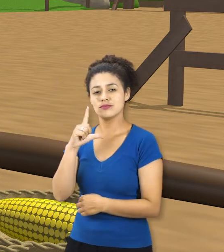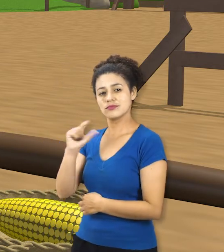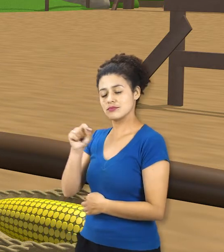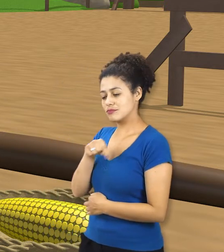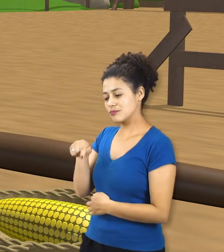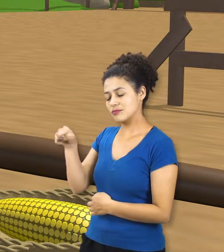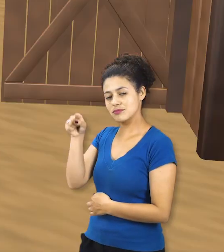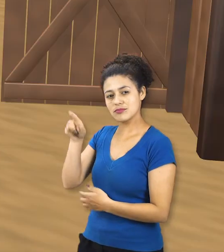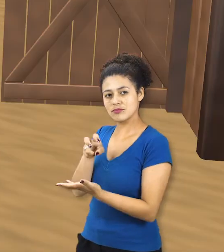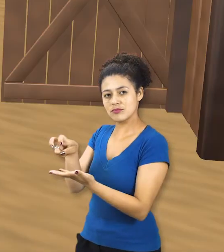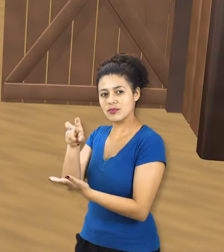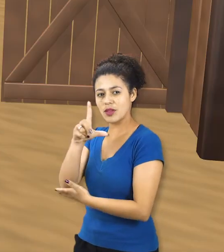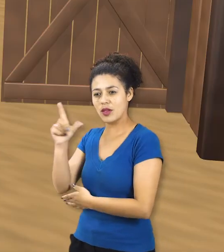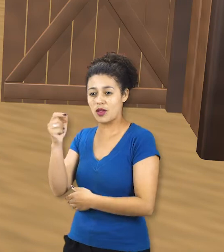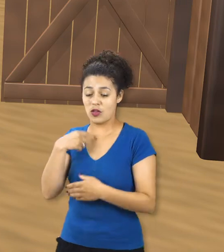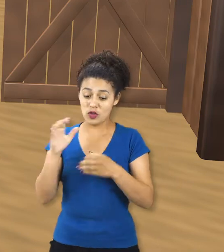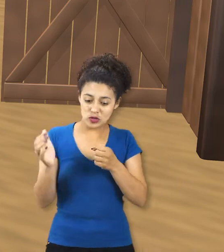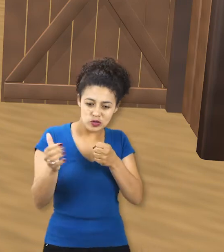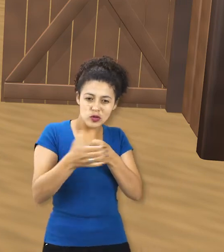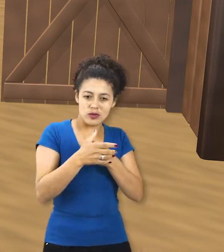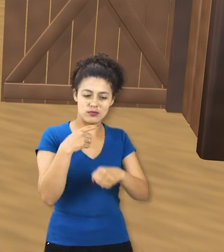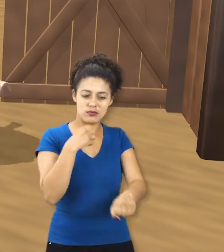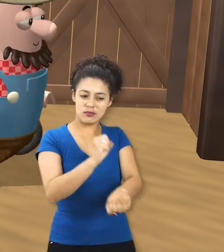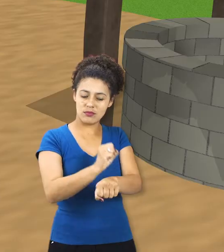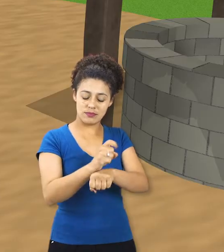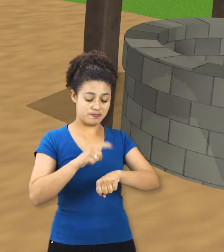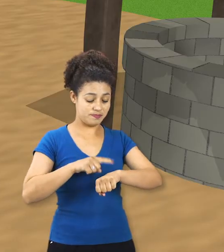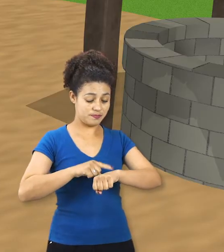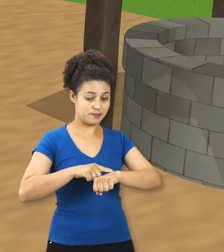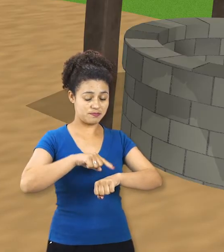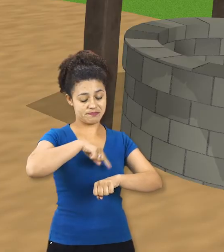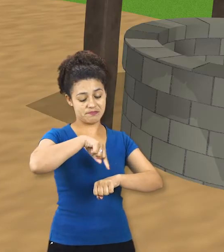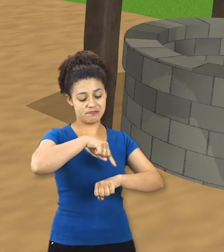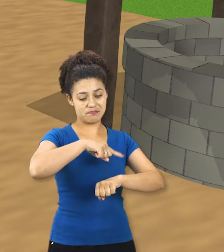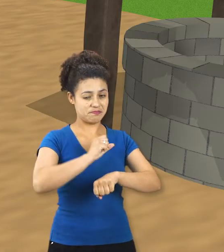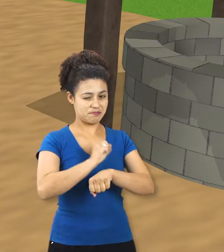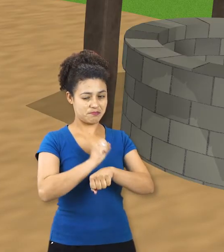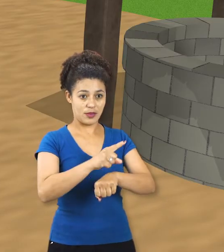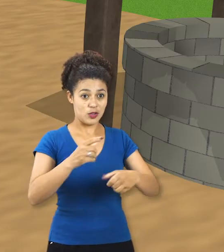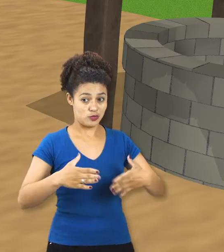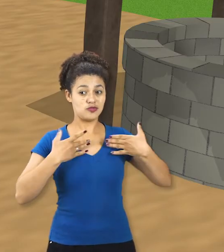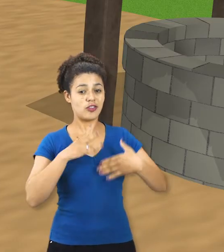Espiga no lugar! Agora é só aguardar! Ela vai levar o maior susto!